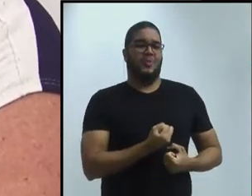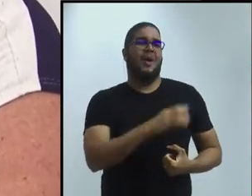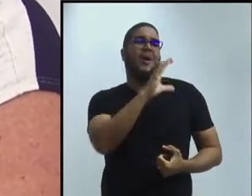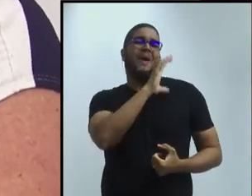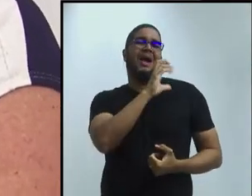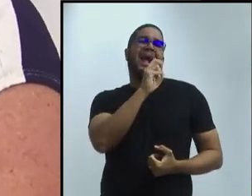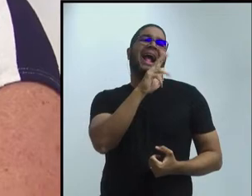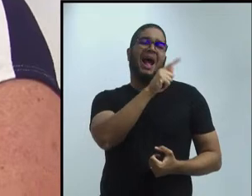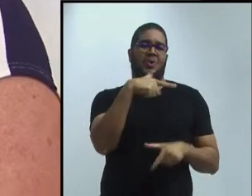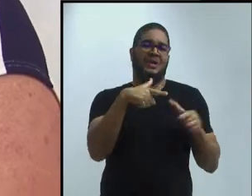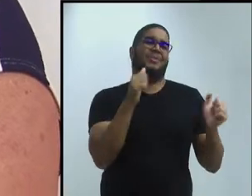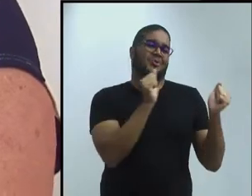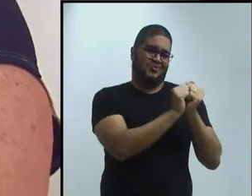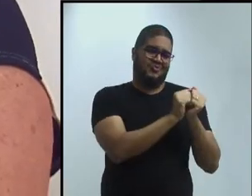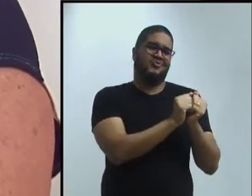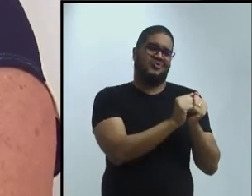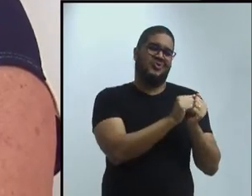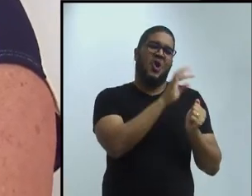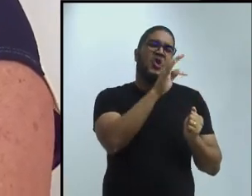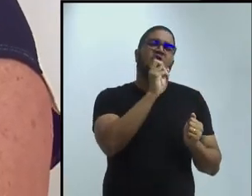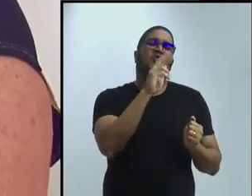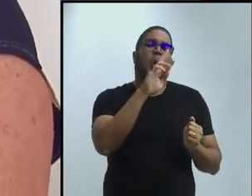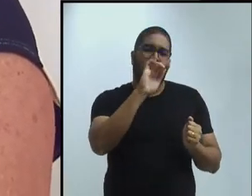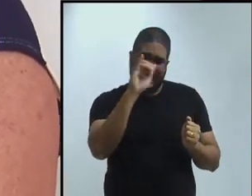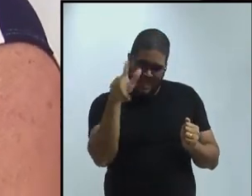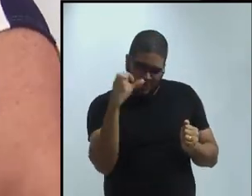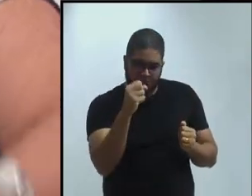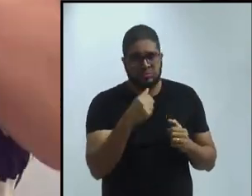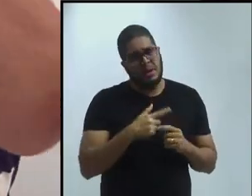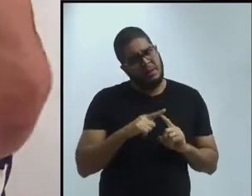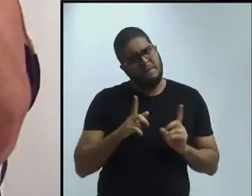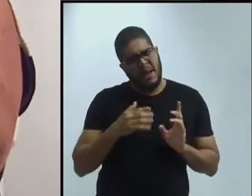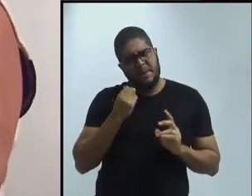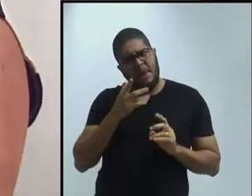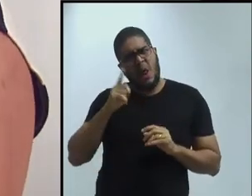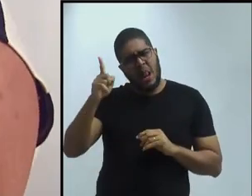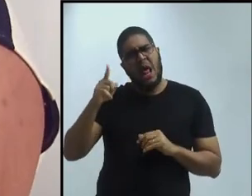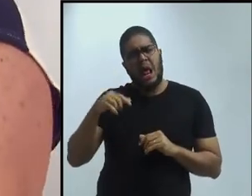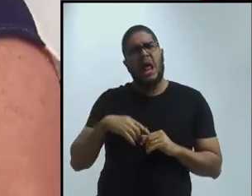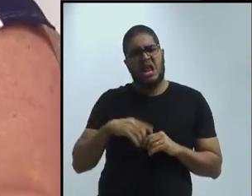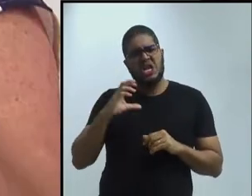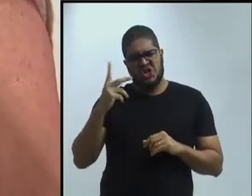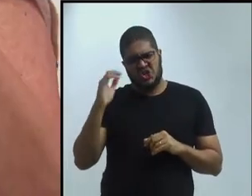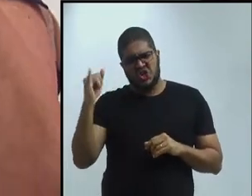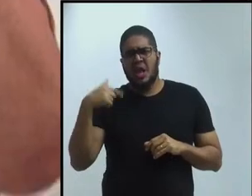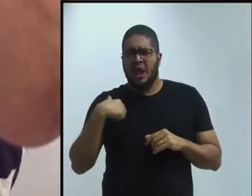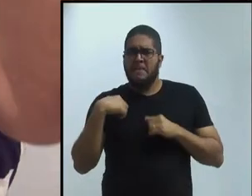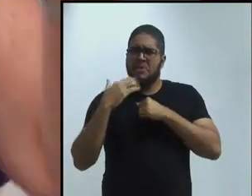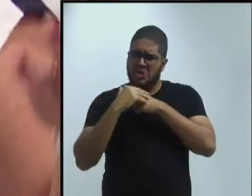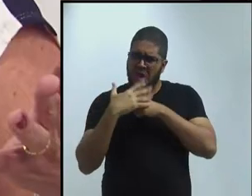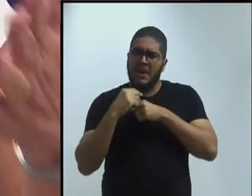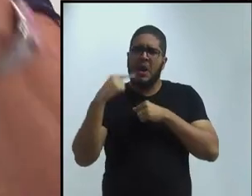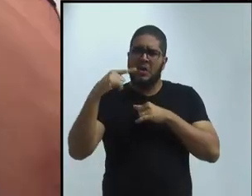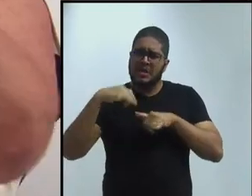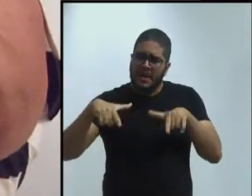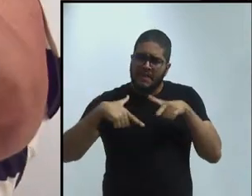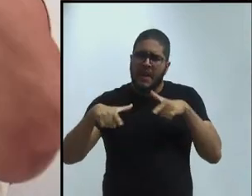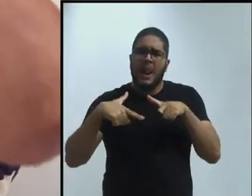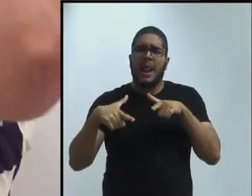aula na Universidade 3D Roma, eu conheci outros pesquisadores, e aí o campo